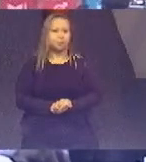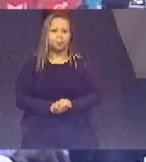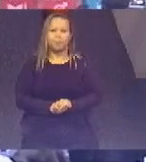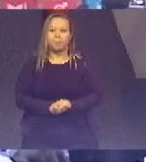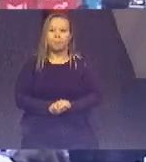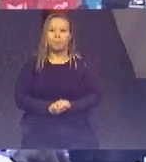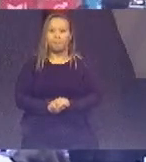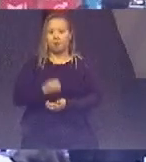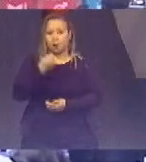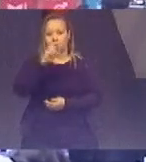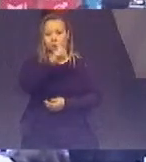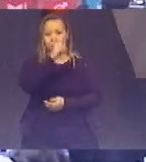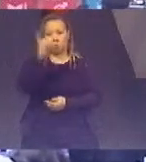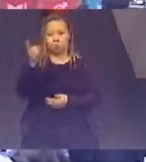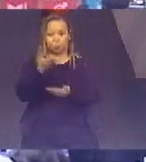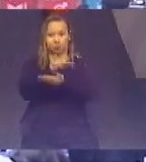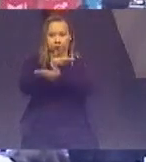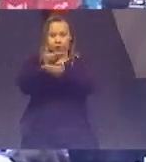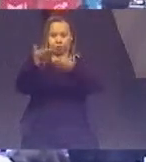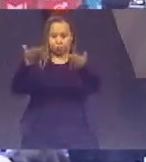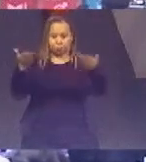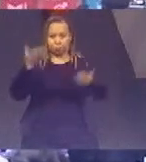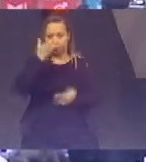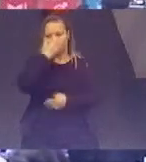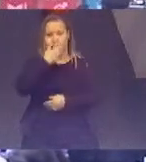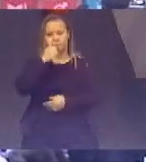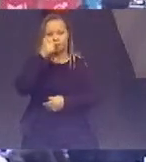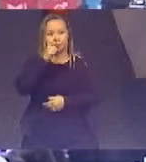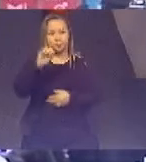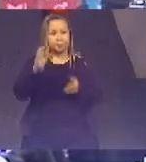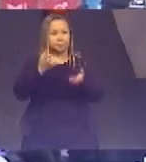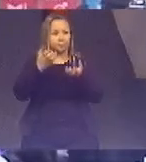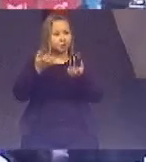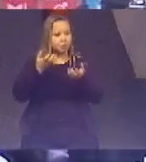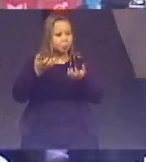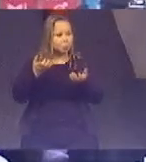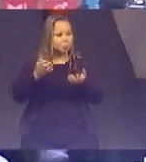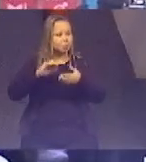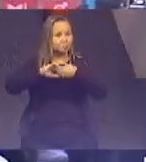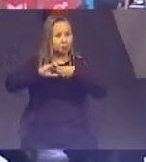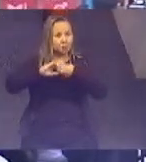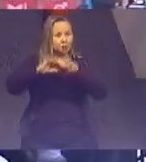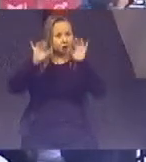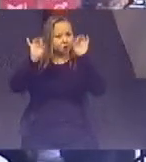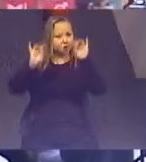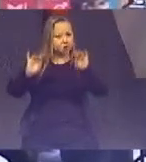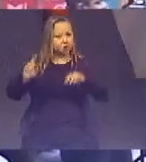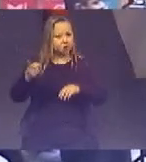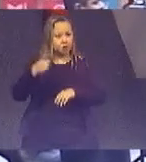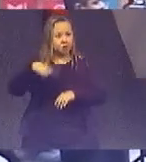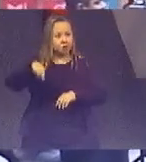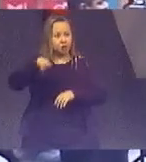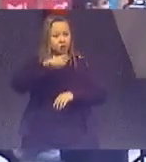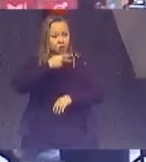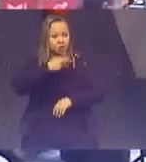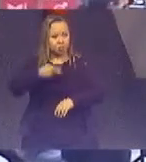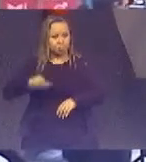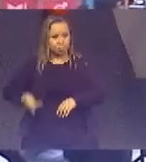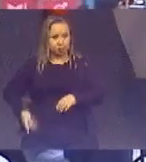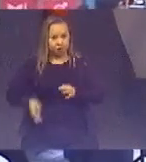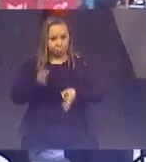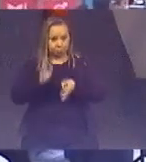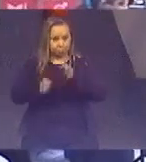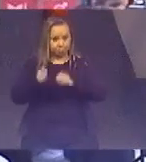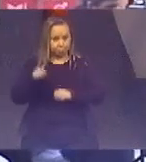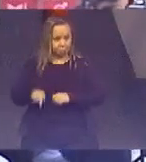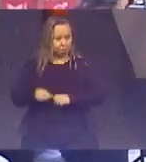Bom dia a todas e todos. Eu queria saudar muito especialmente todos os presidentes de tribunal presentes neste